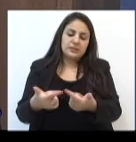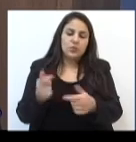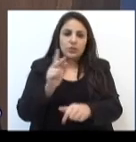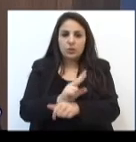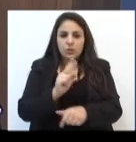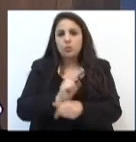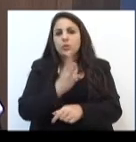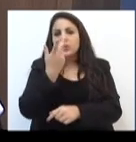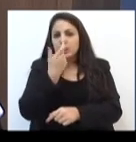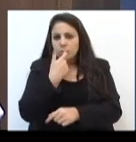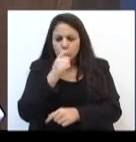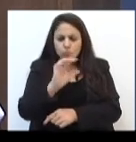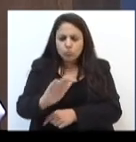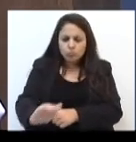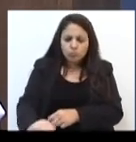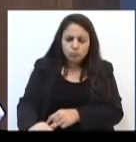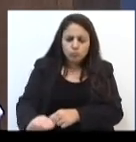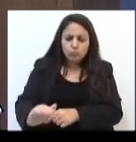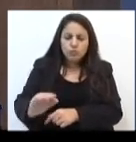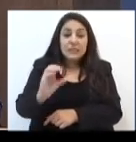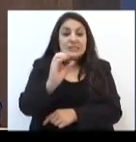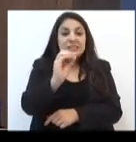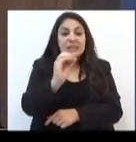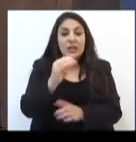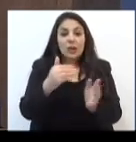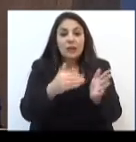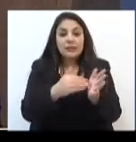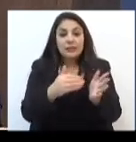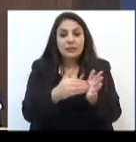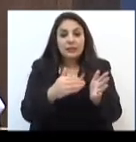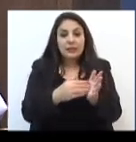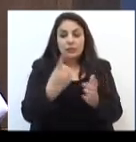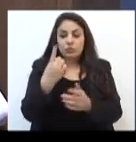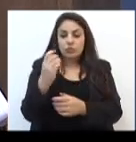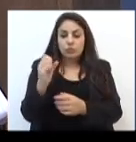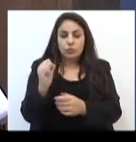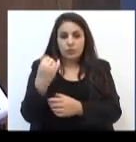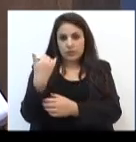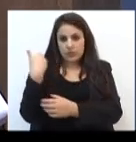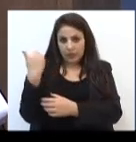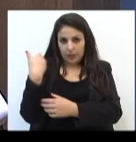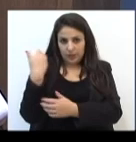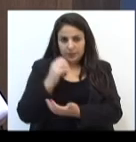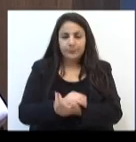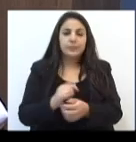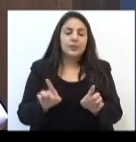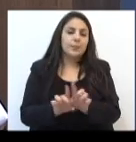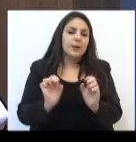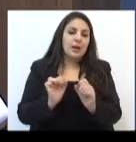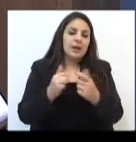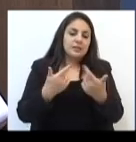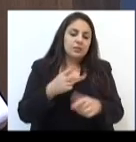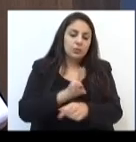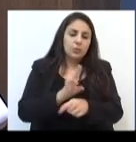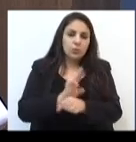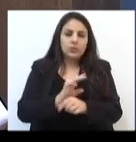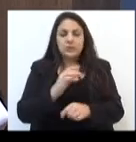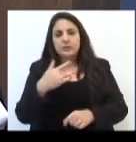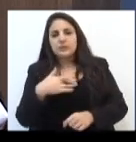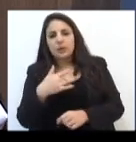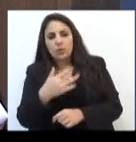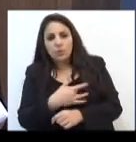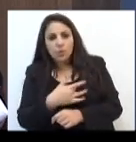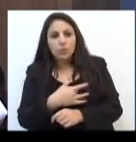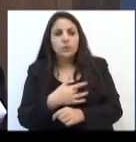cuidam de crianças pequenininhas, de zero, até os 18 anos. Ações que cuidam da parte de saúde,